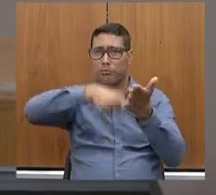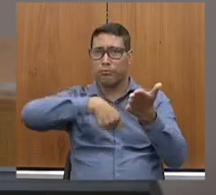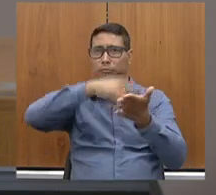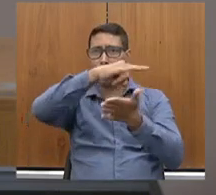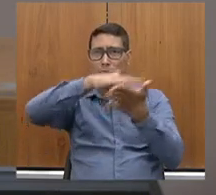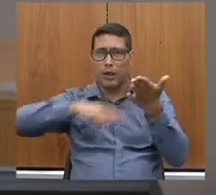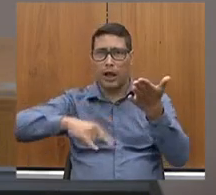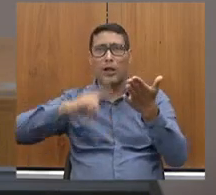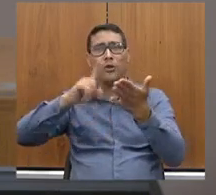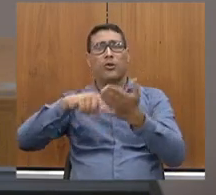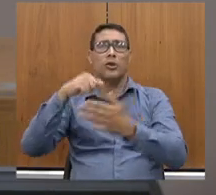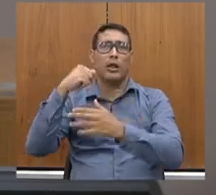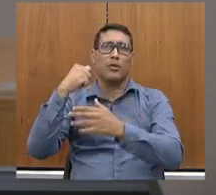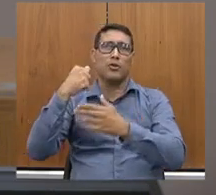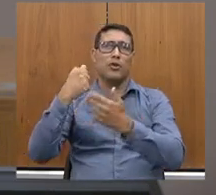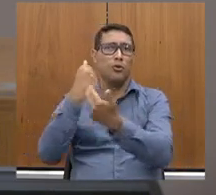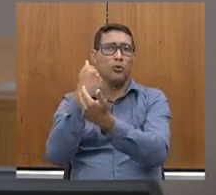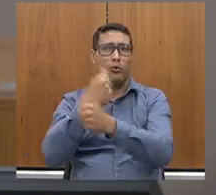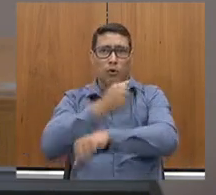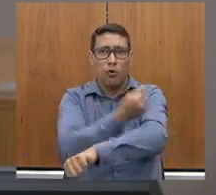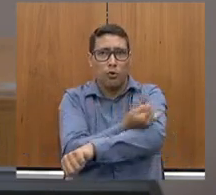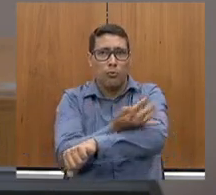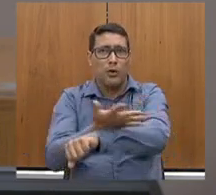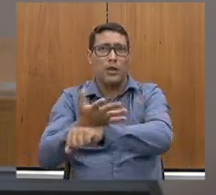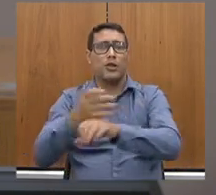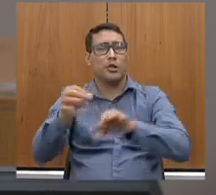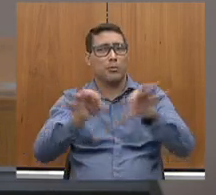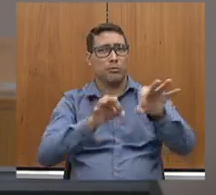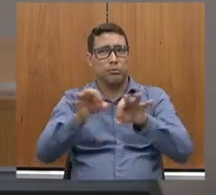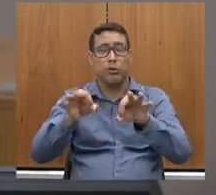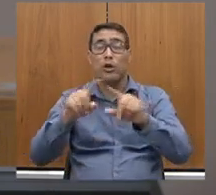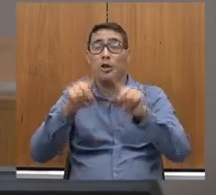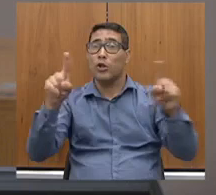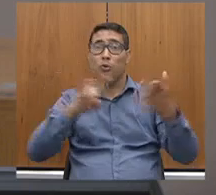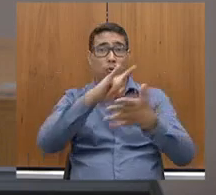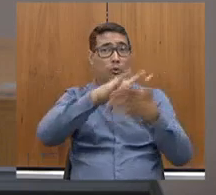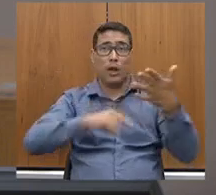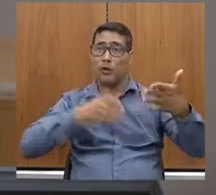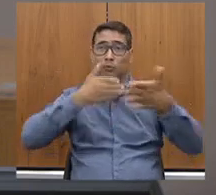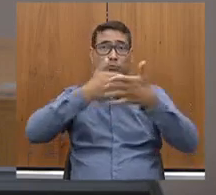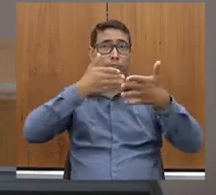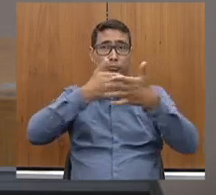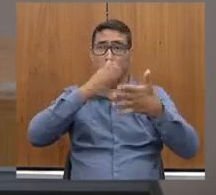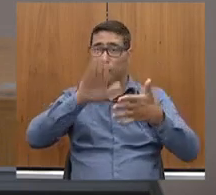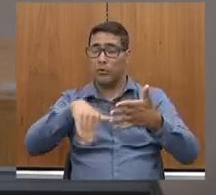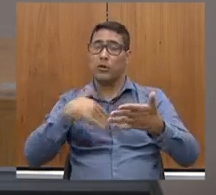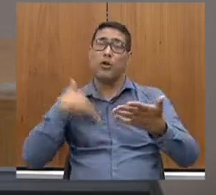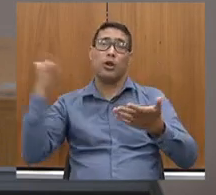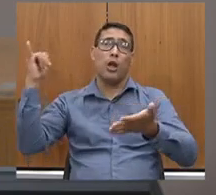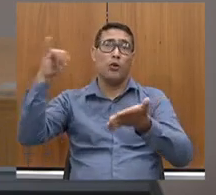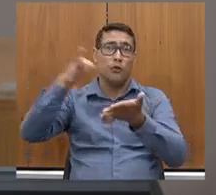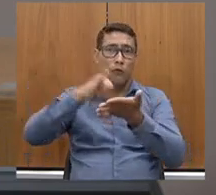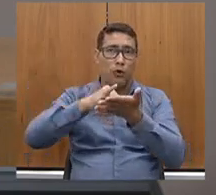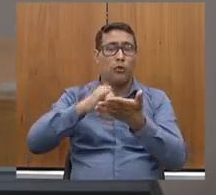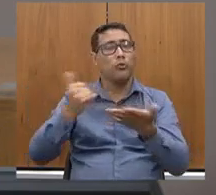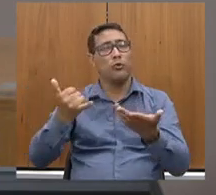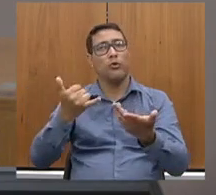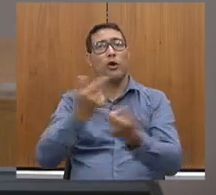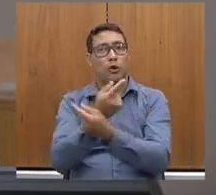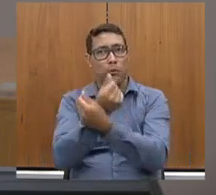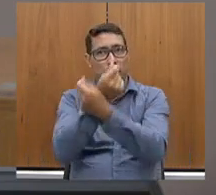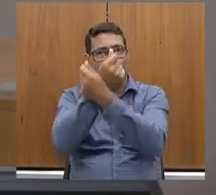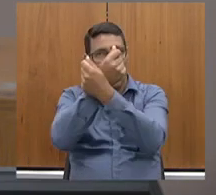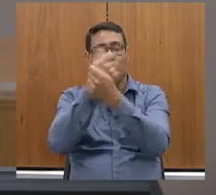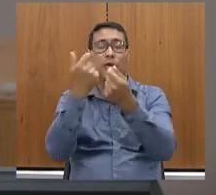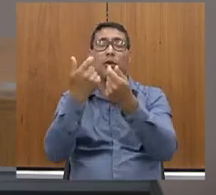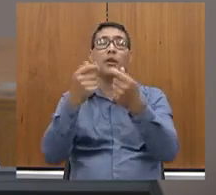viabilizado. Lembrando que o contrato não restringiu voos comerciais, e a gente está em negociação hoje com a